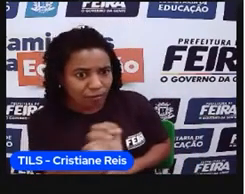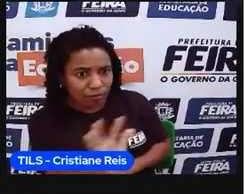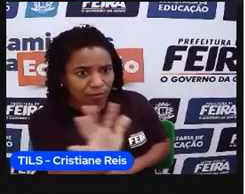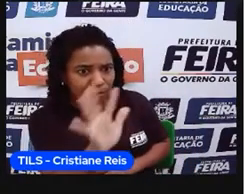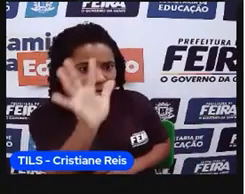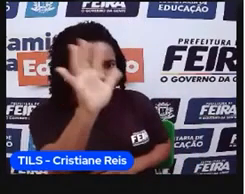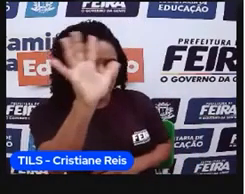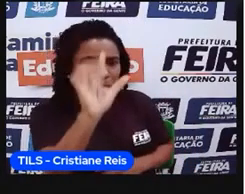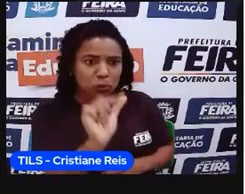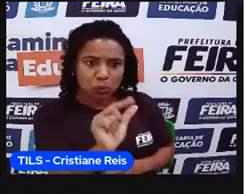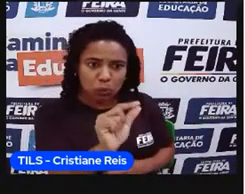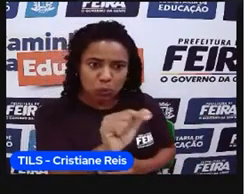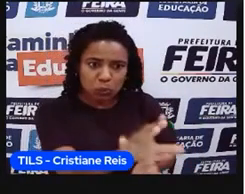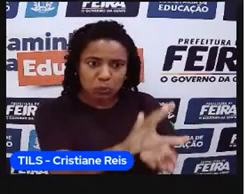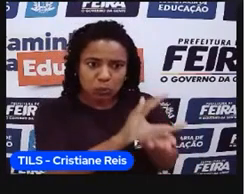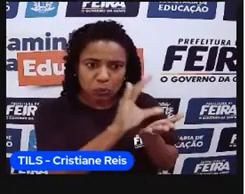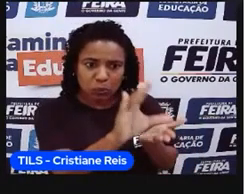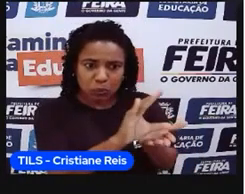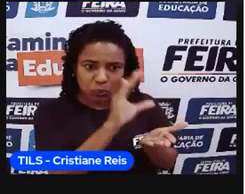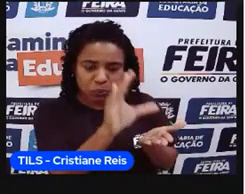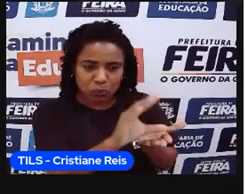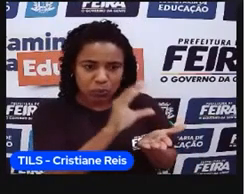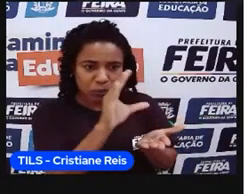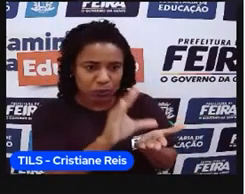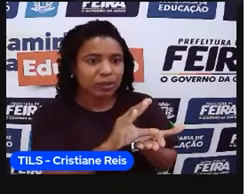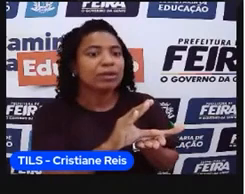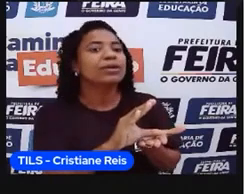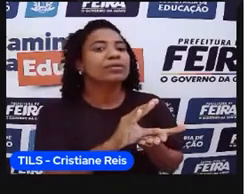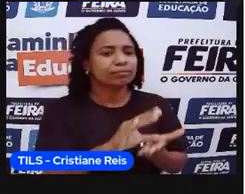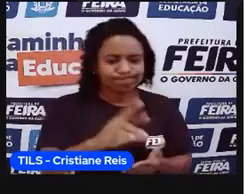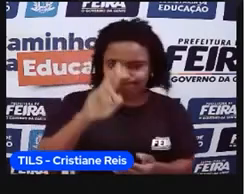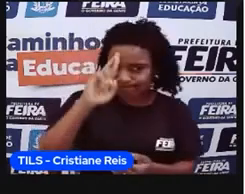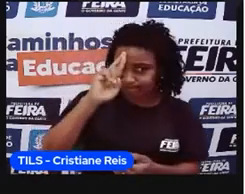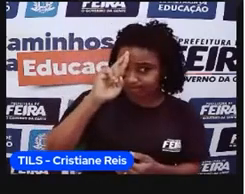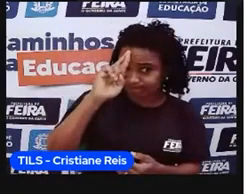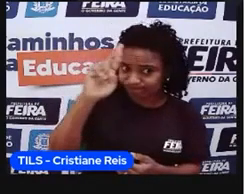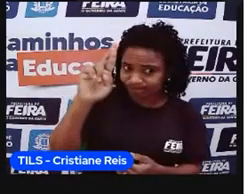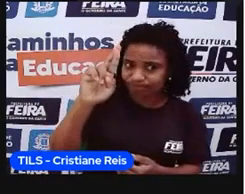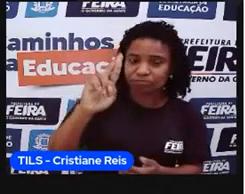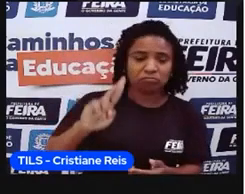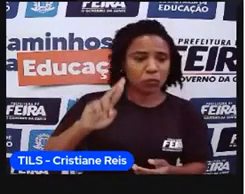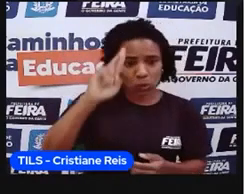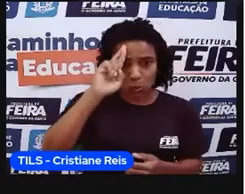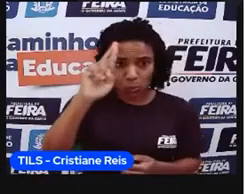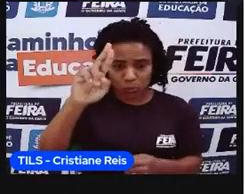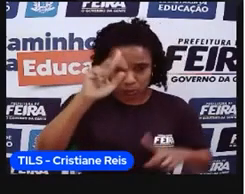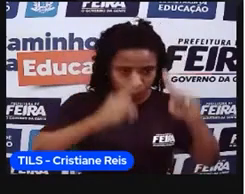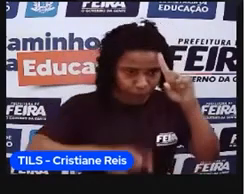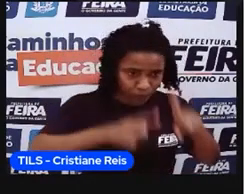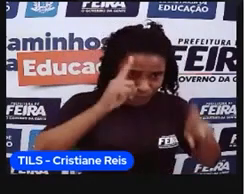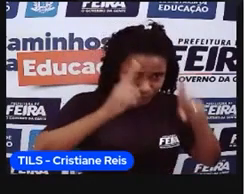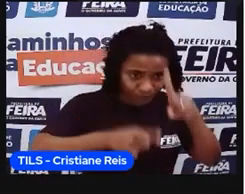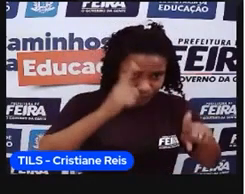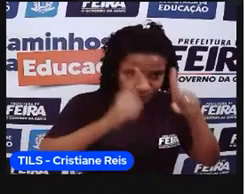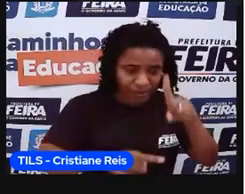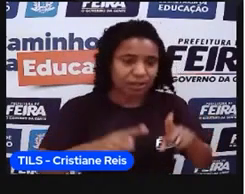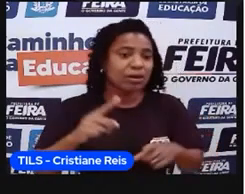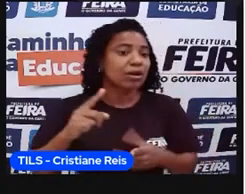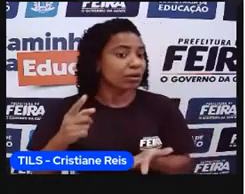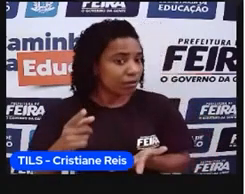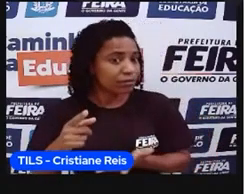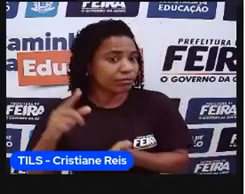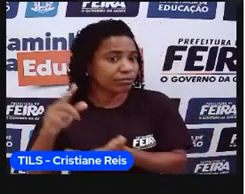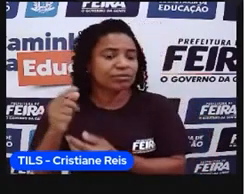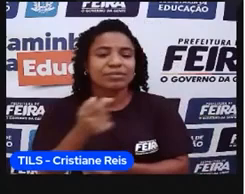os coronéis, né, os barulhos de café, eles, né, receberam muito incentivo, né,